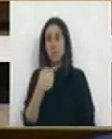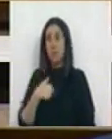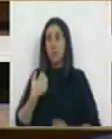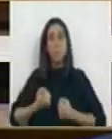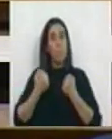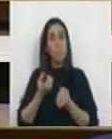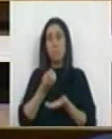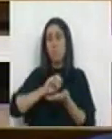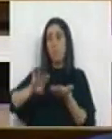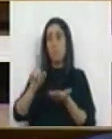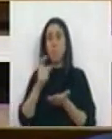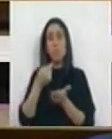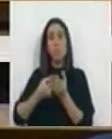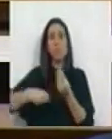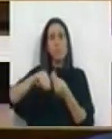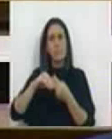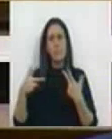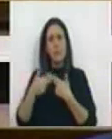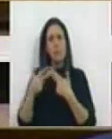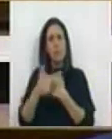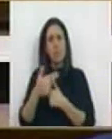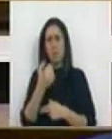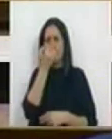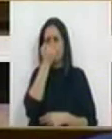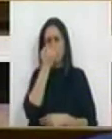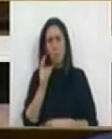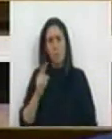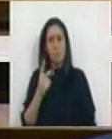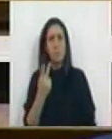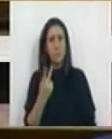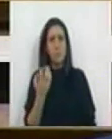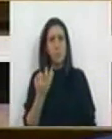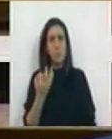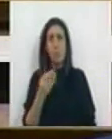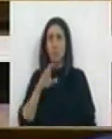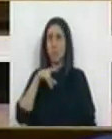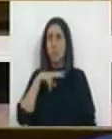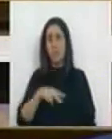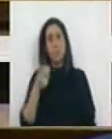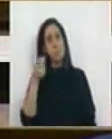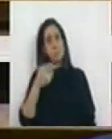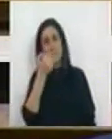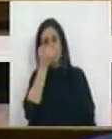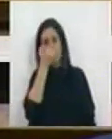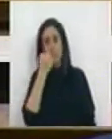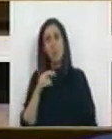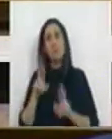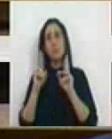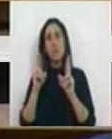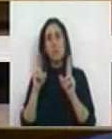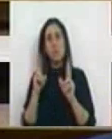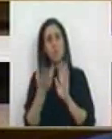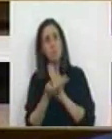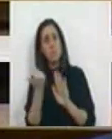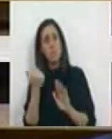não conseguimos devolver sobretaxa. A austeridade falhou. Duas vezes falharam ao país. Duas vezes criaram expectativas que